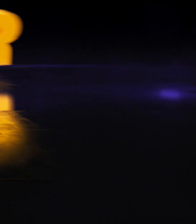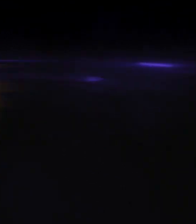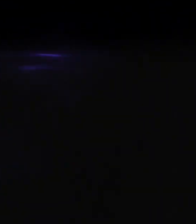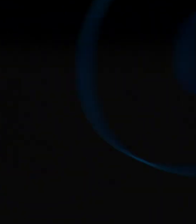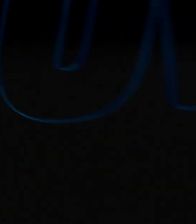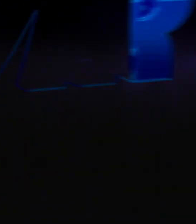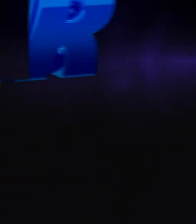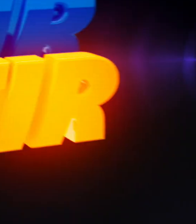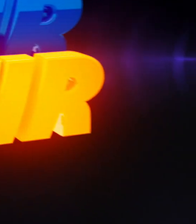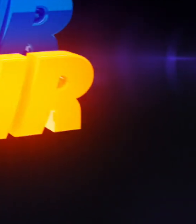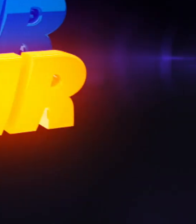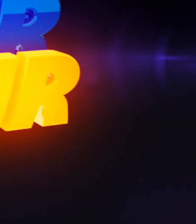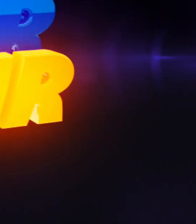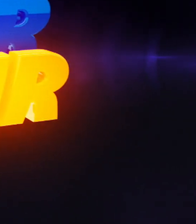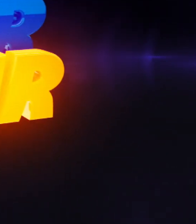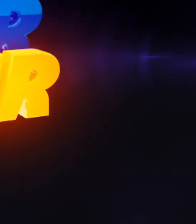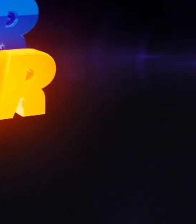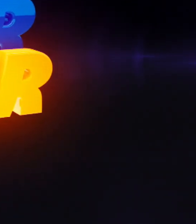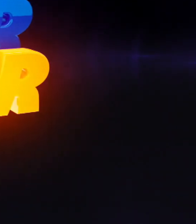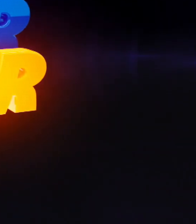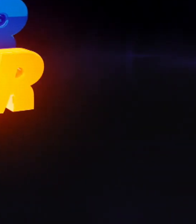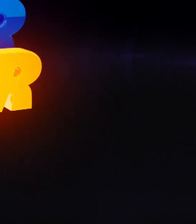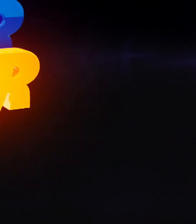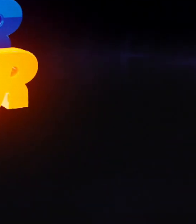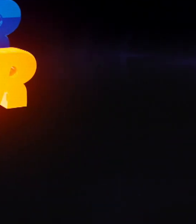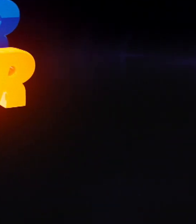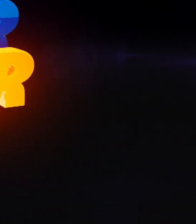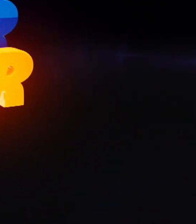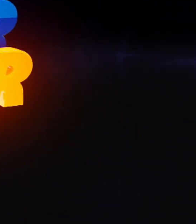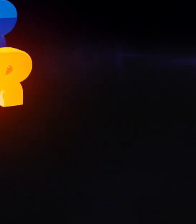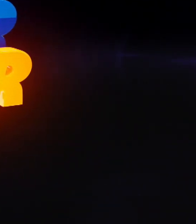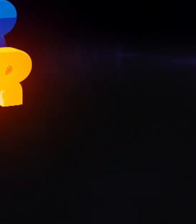Vê, ouvir, sentir